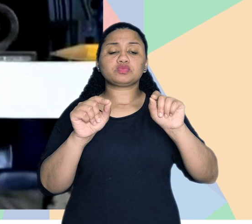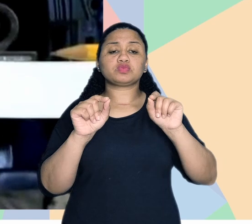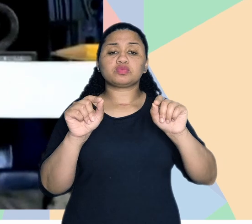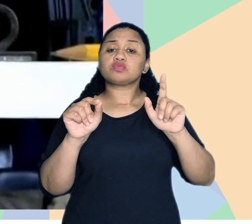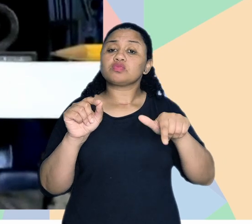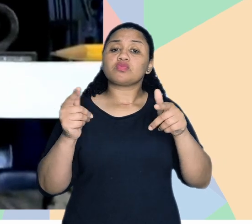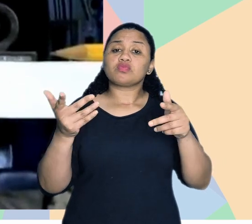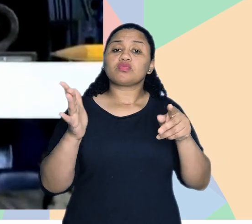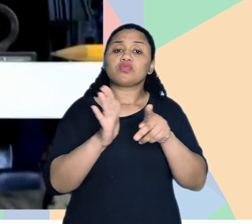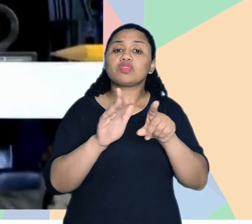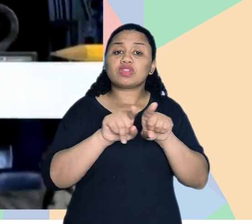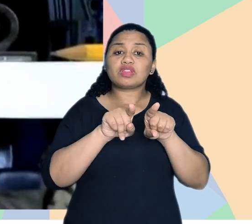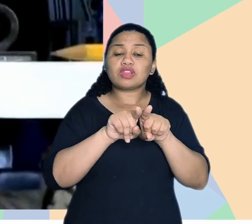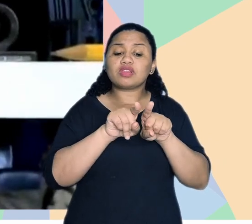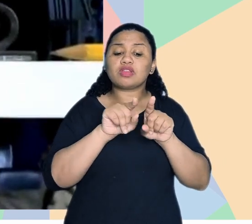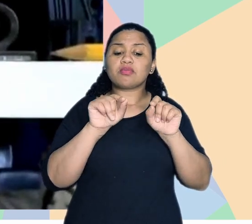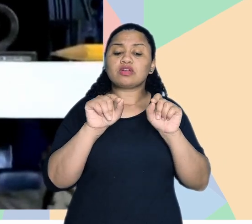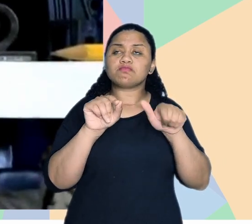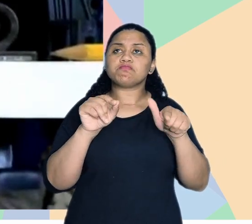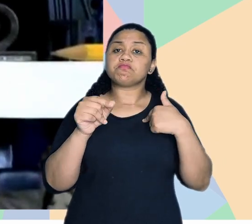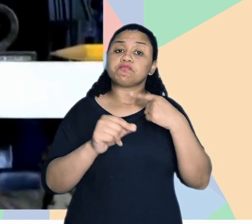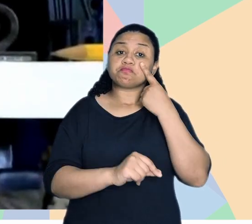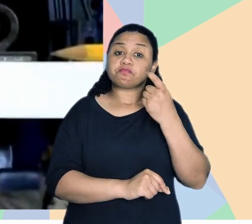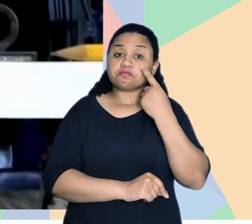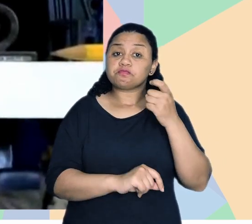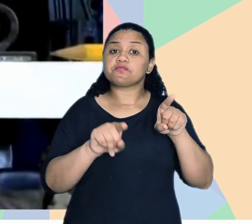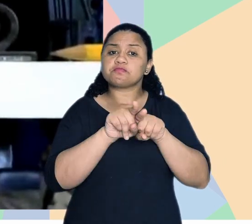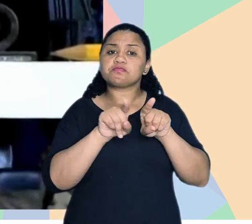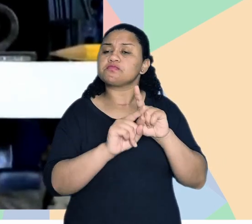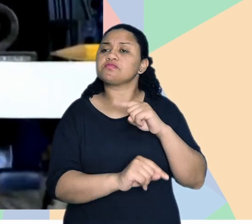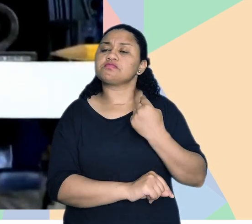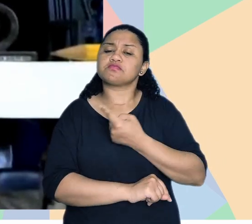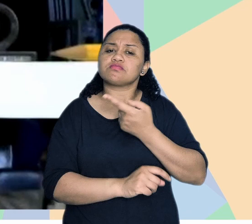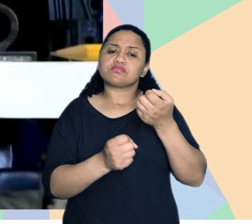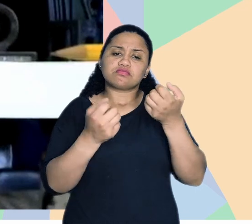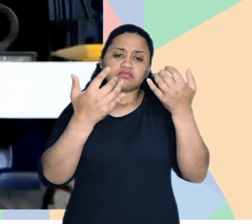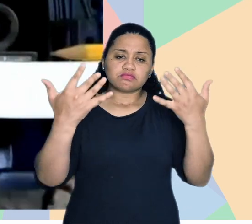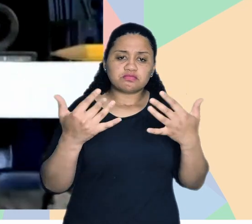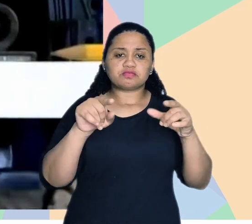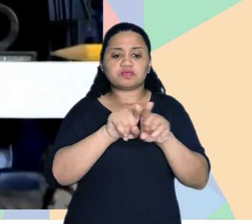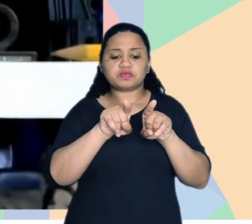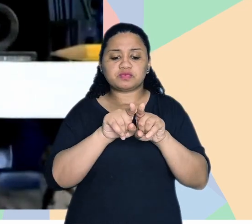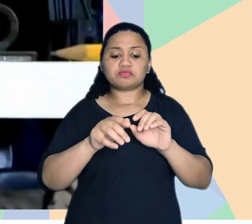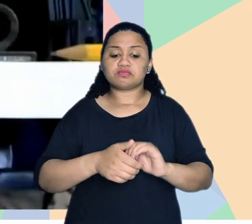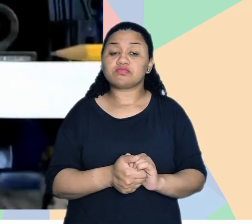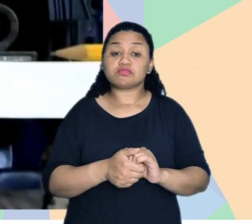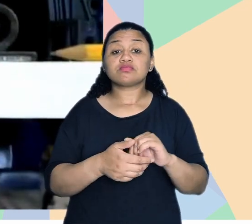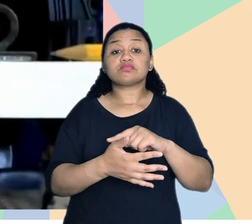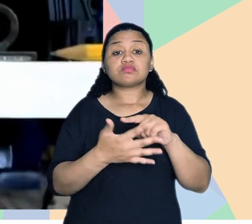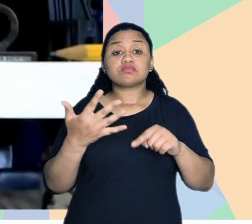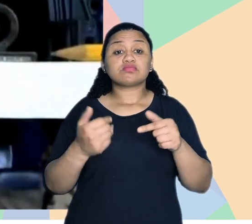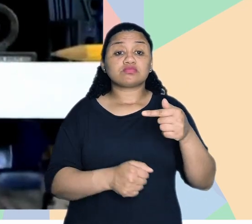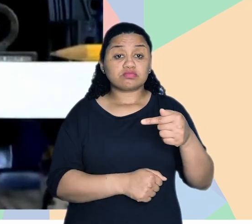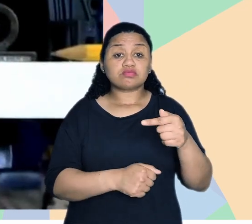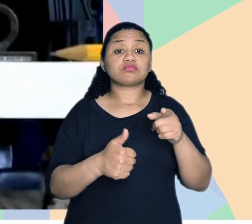e que também são bem interessantes da gente colocar aqui. Esses